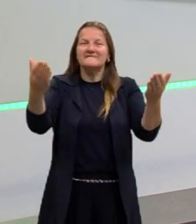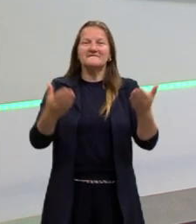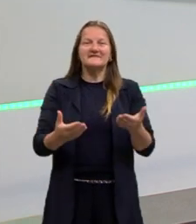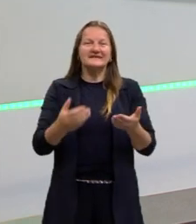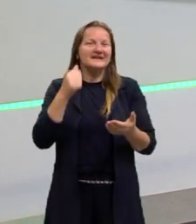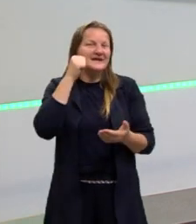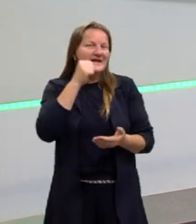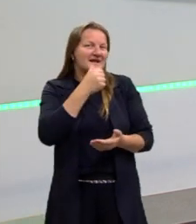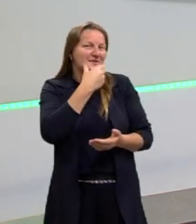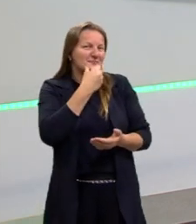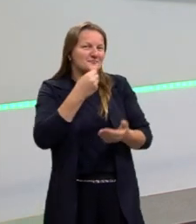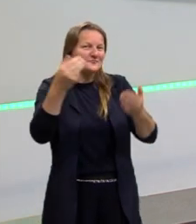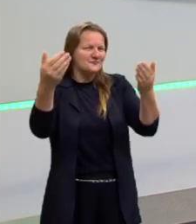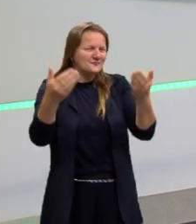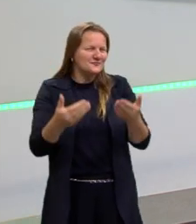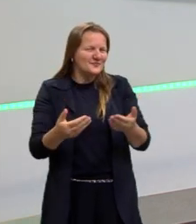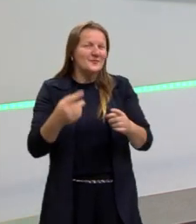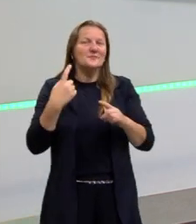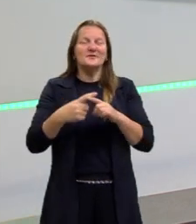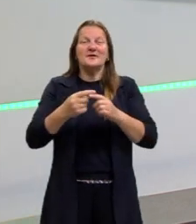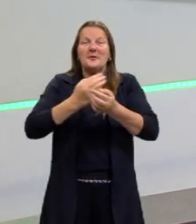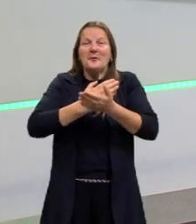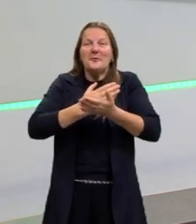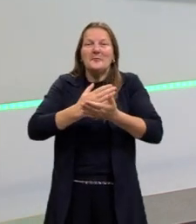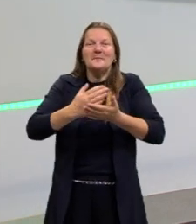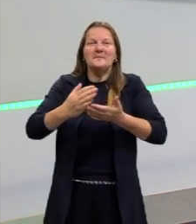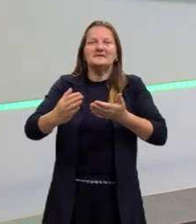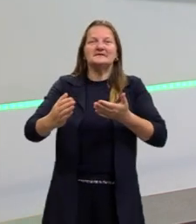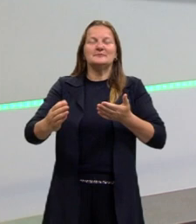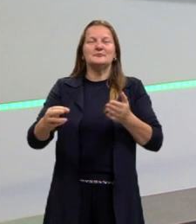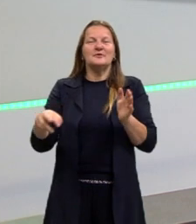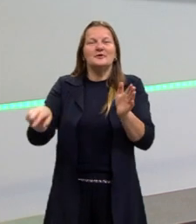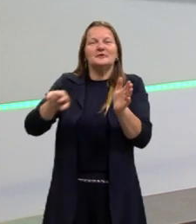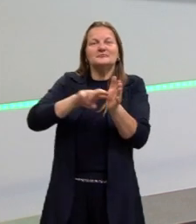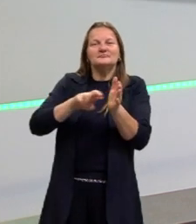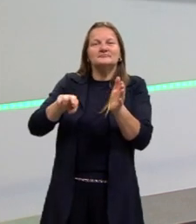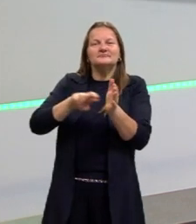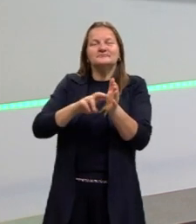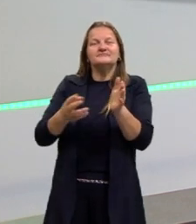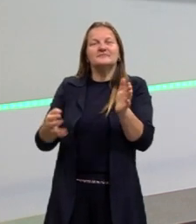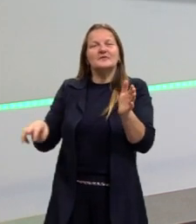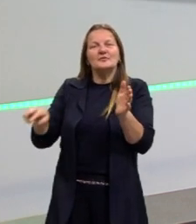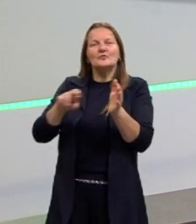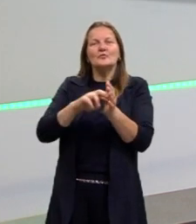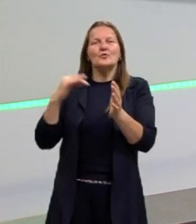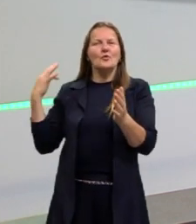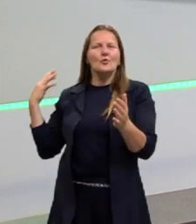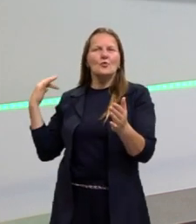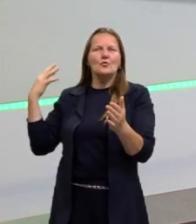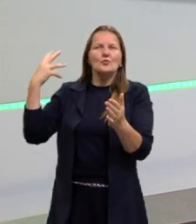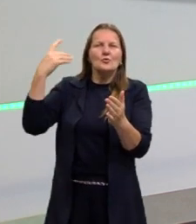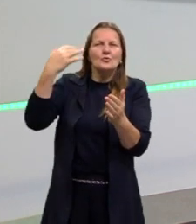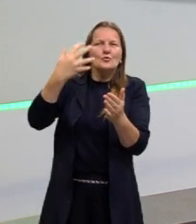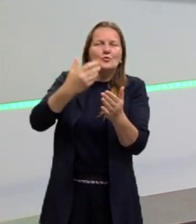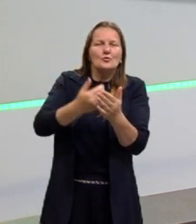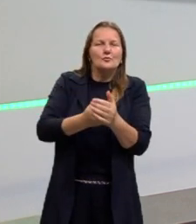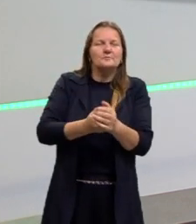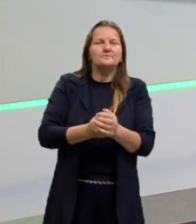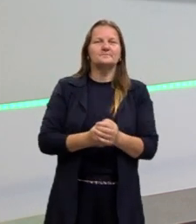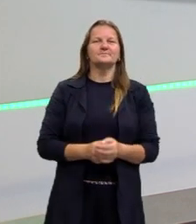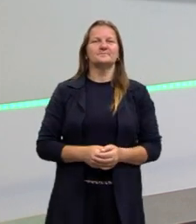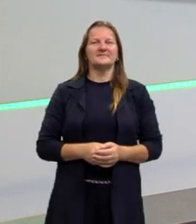e bem-vinda, porque nós começamos com a revisão. Vamos para o aulão agora. A parte 1